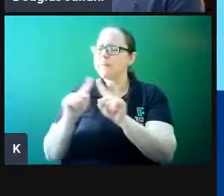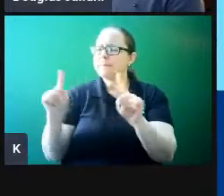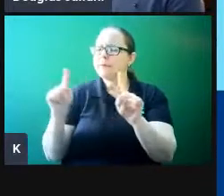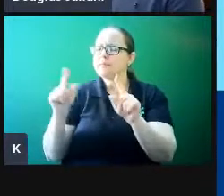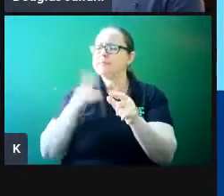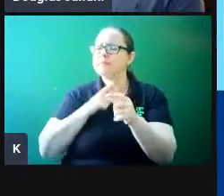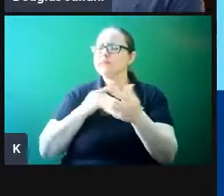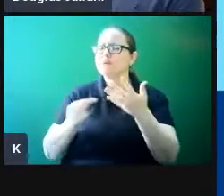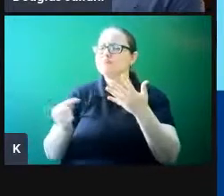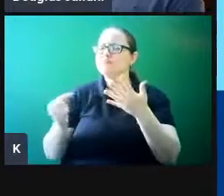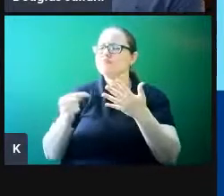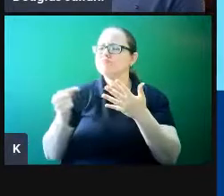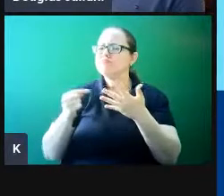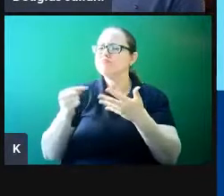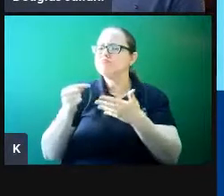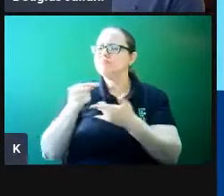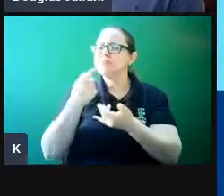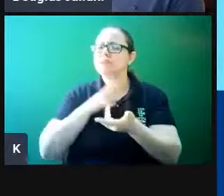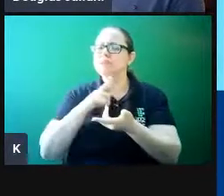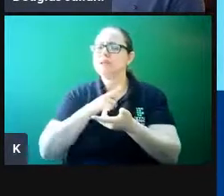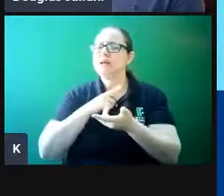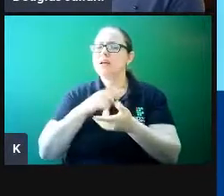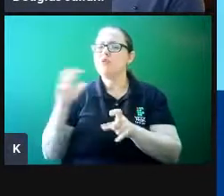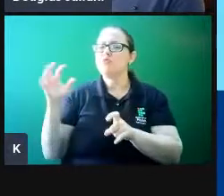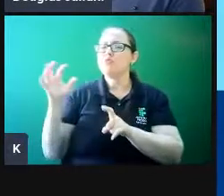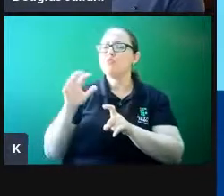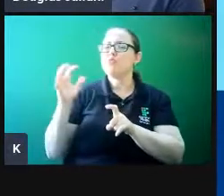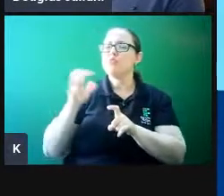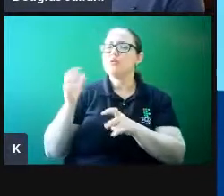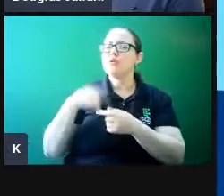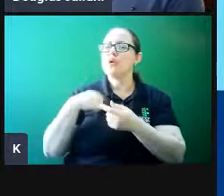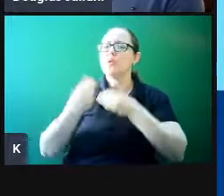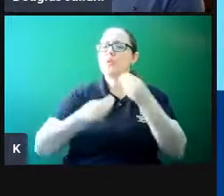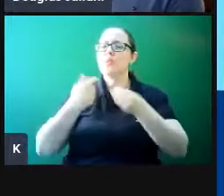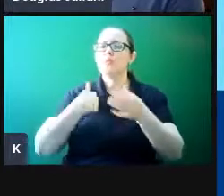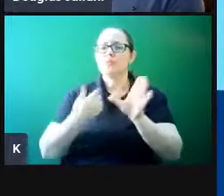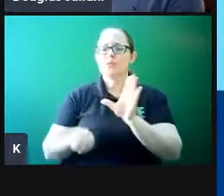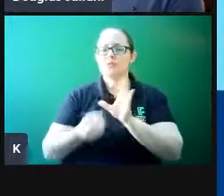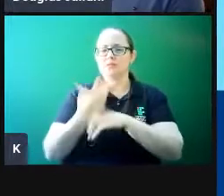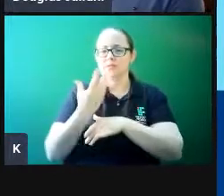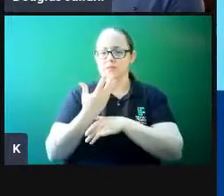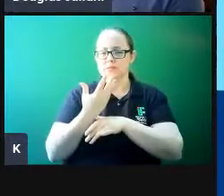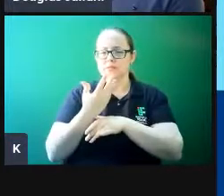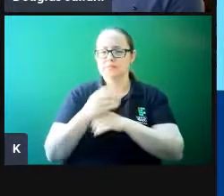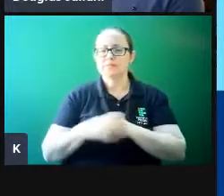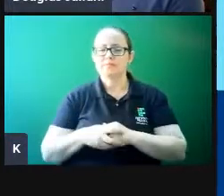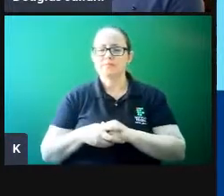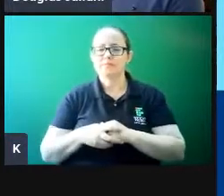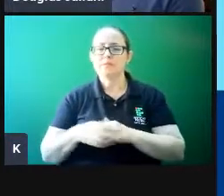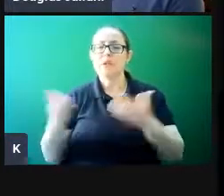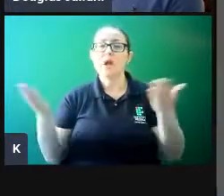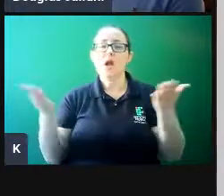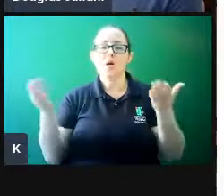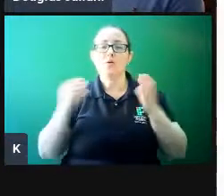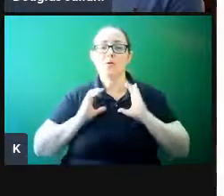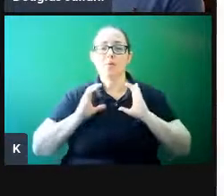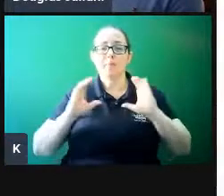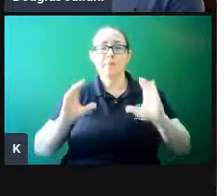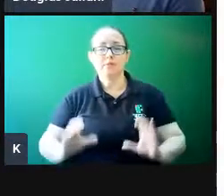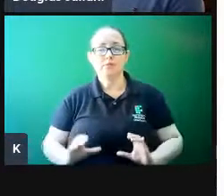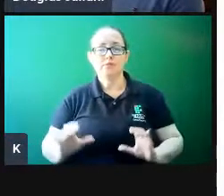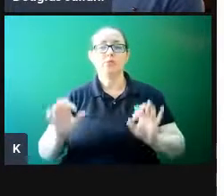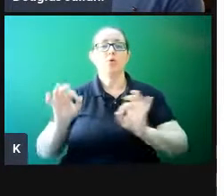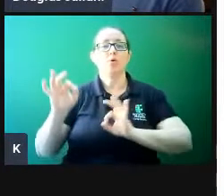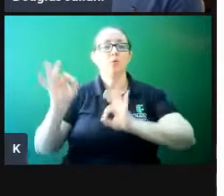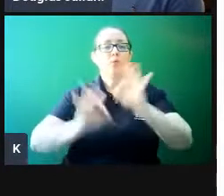organizações que influenciam as nossas criações, então, a gente vai falar um pouco agora do comportamento organizacional e